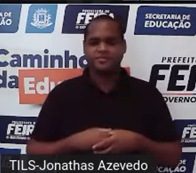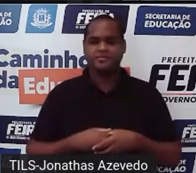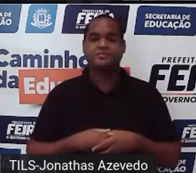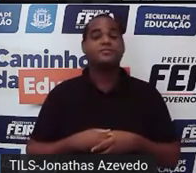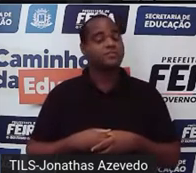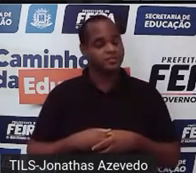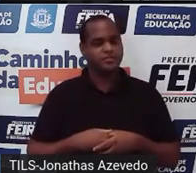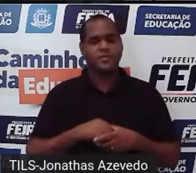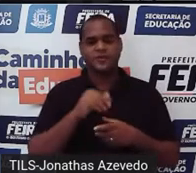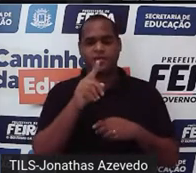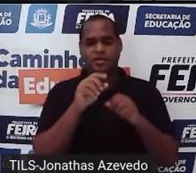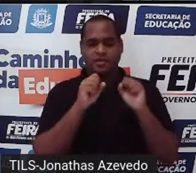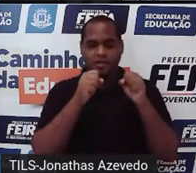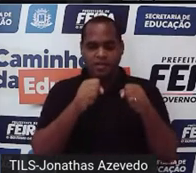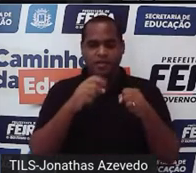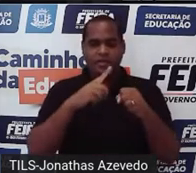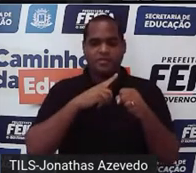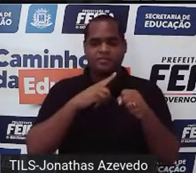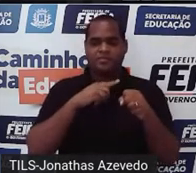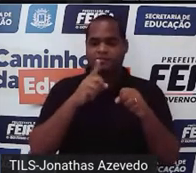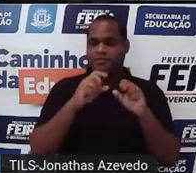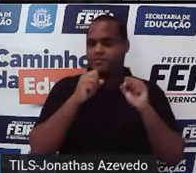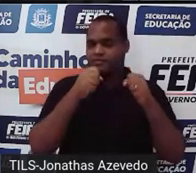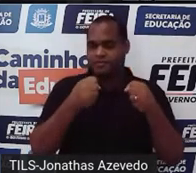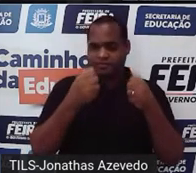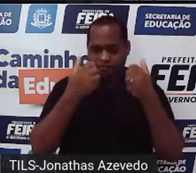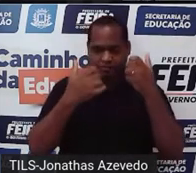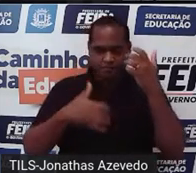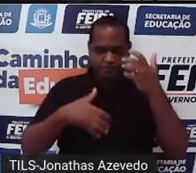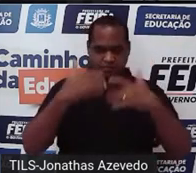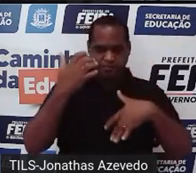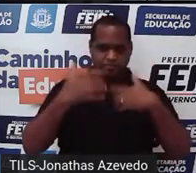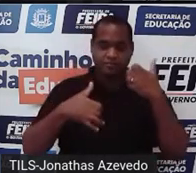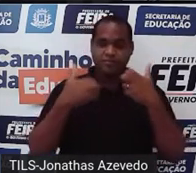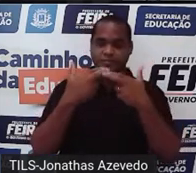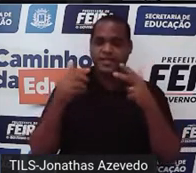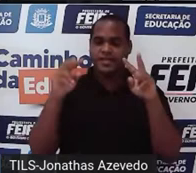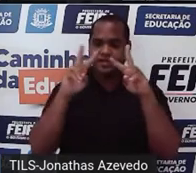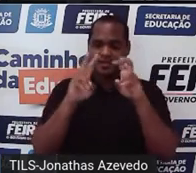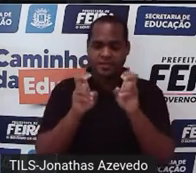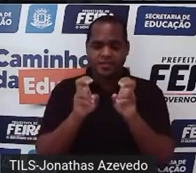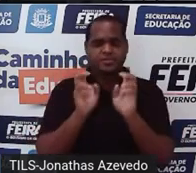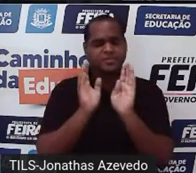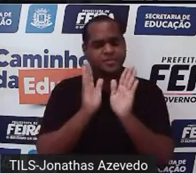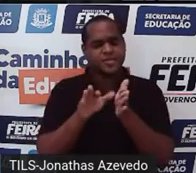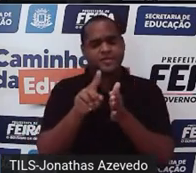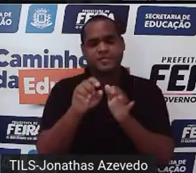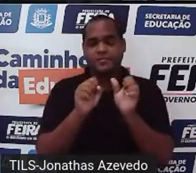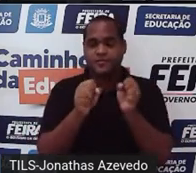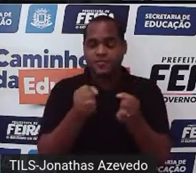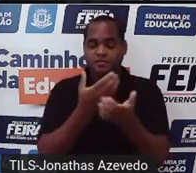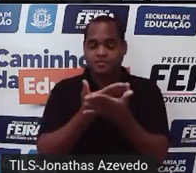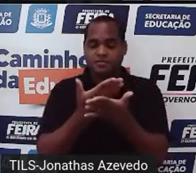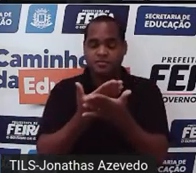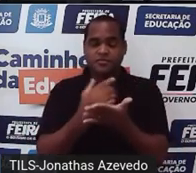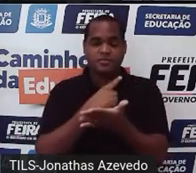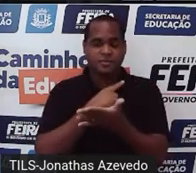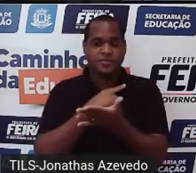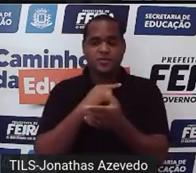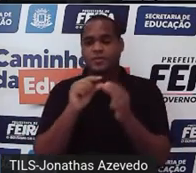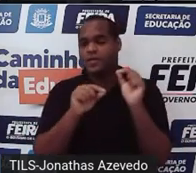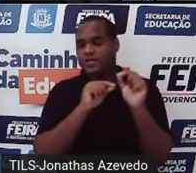a gente vem estudando nessas aulas? Qual é o tema que nós estamos estudando nessas aulas?